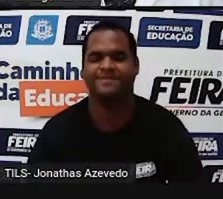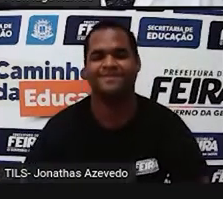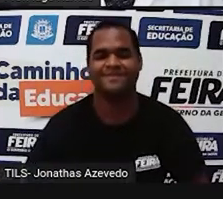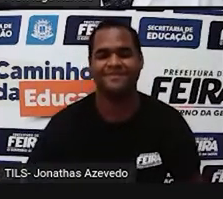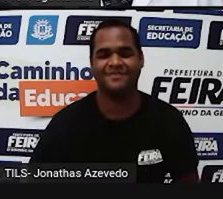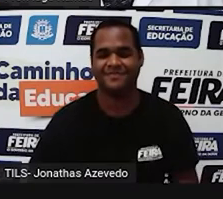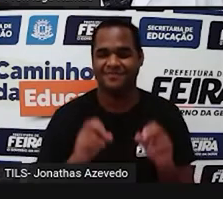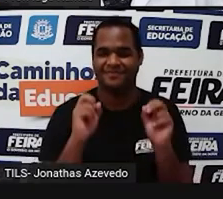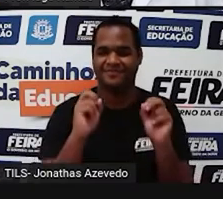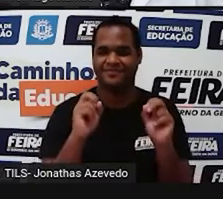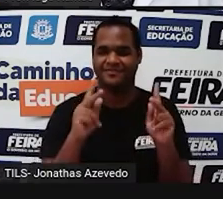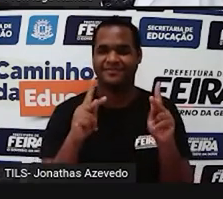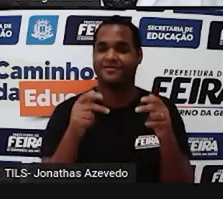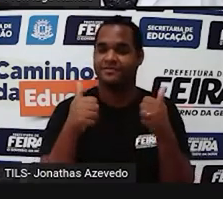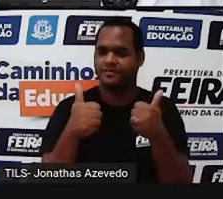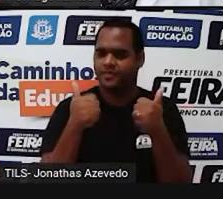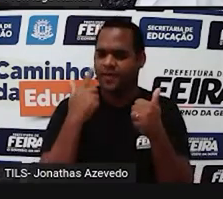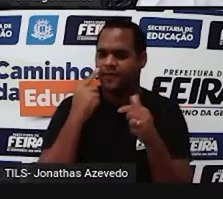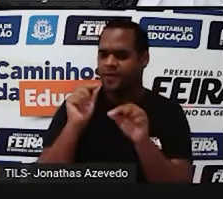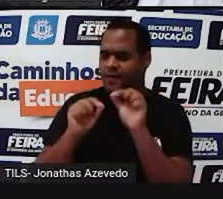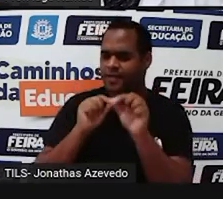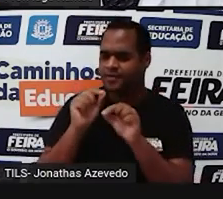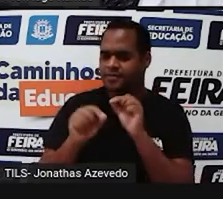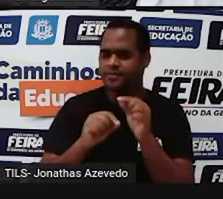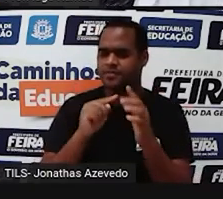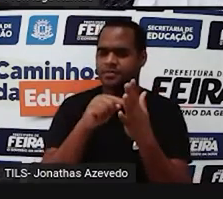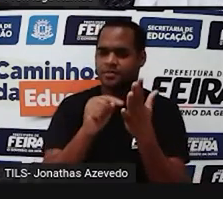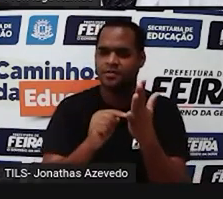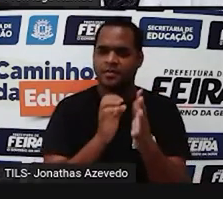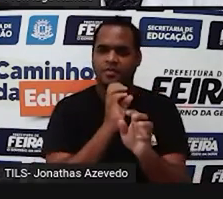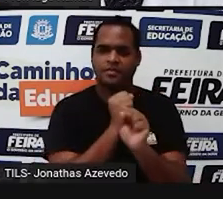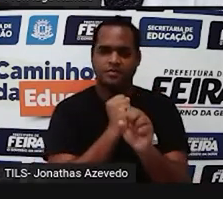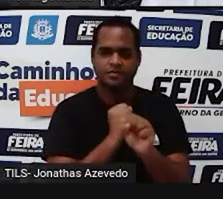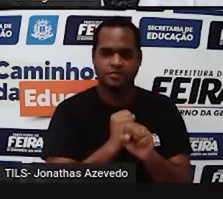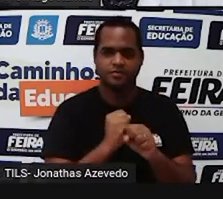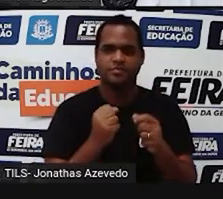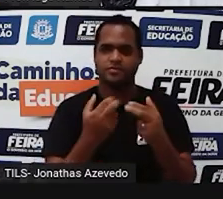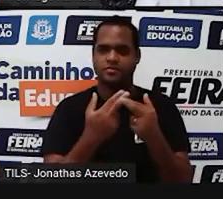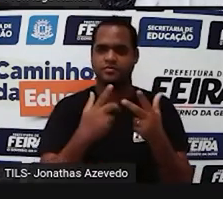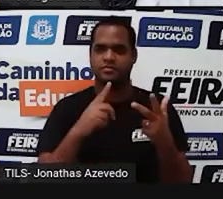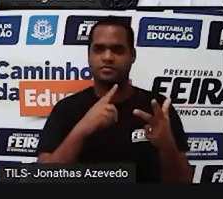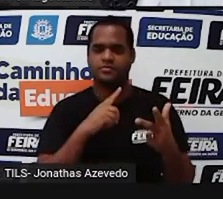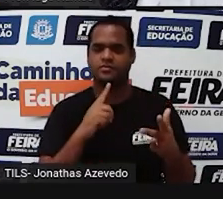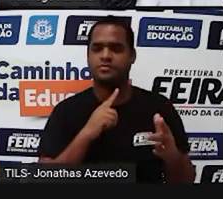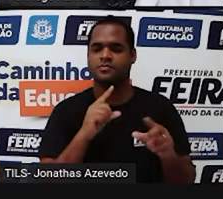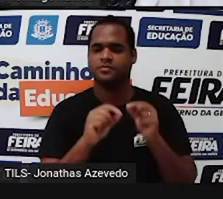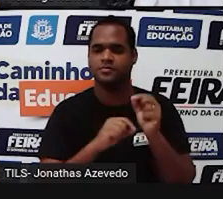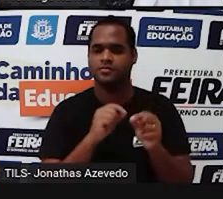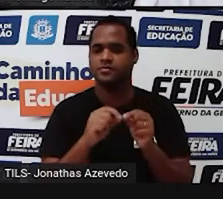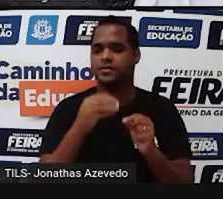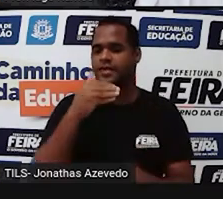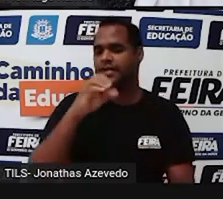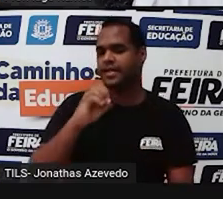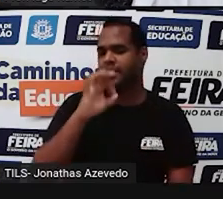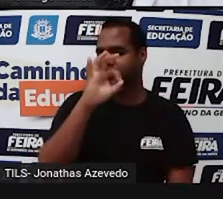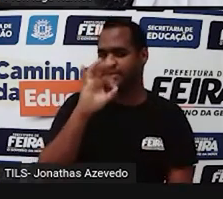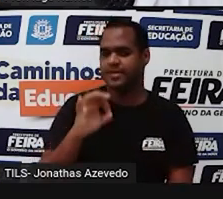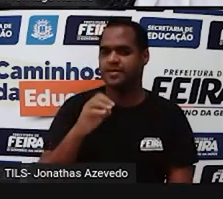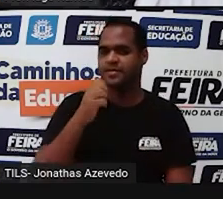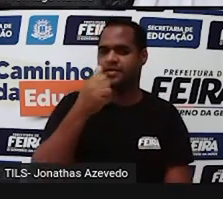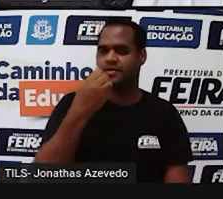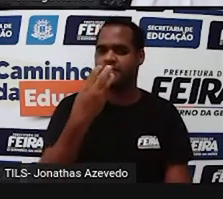Prontinho. O que é que foi feito aí nessa calculadora? Foi feito, né, o cálculo de 10% de 132.